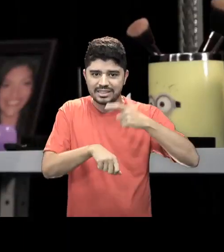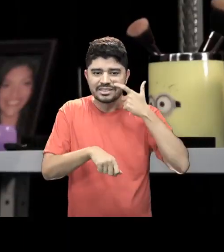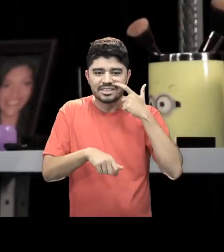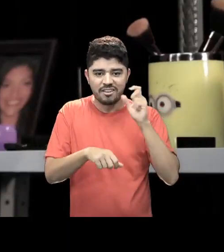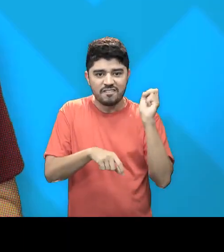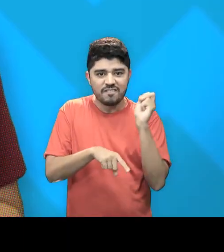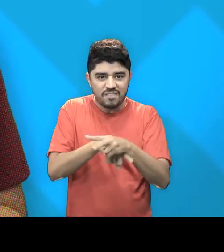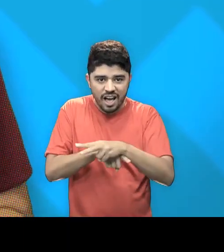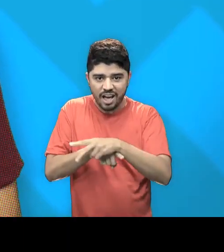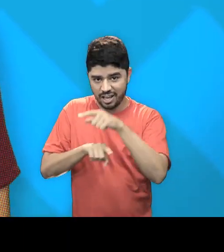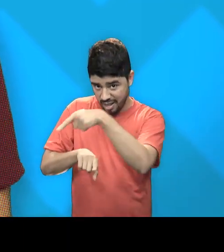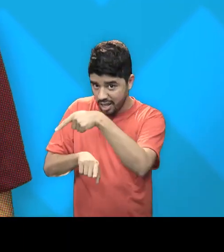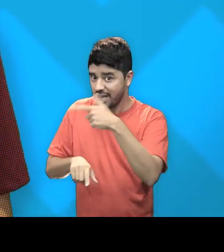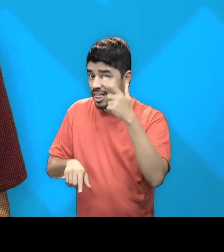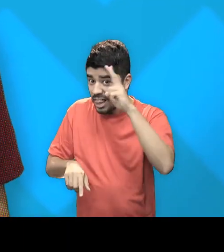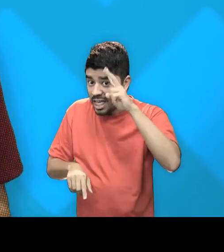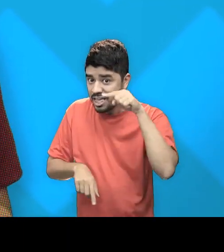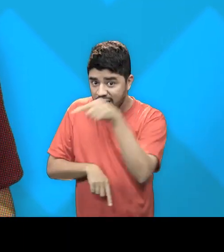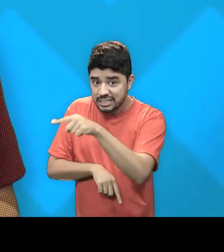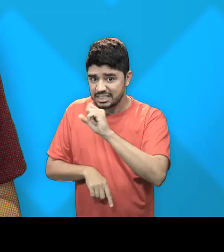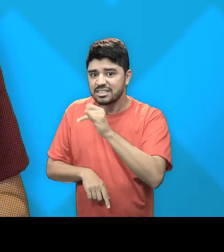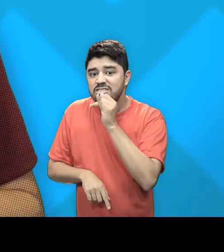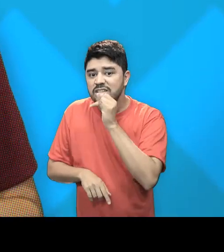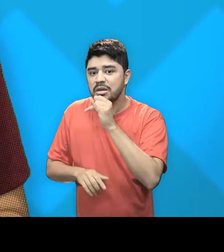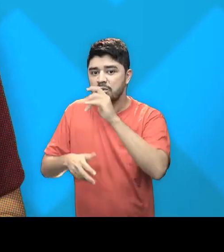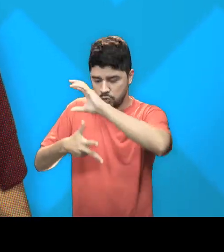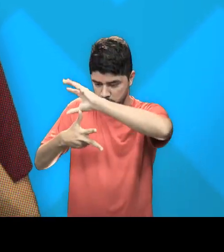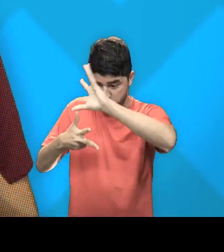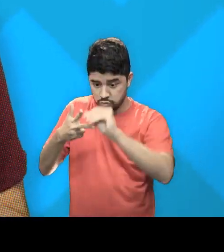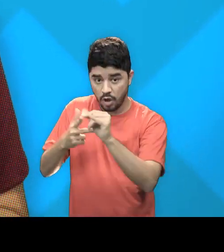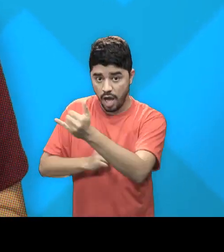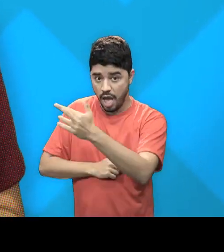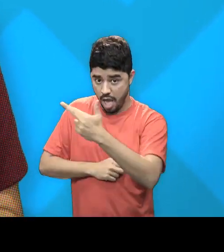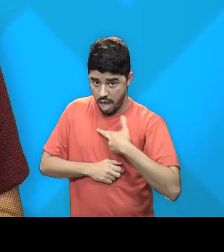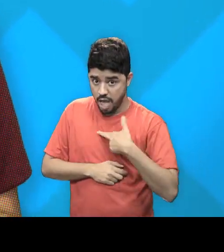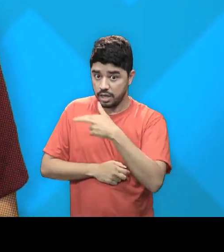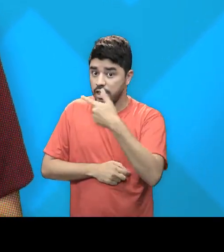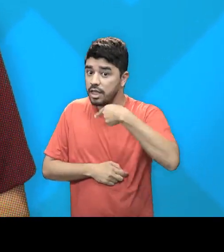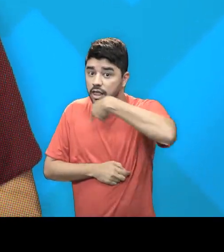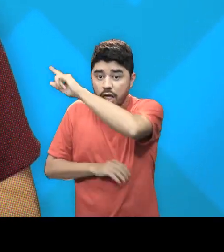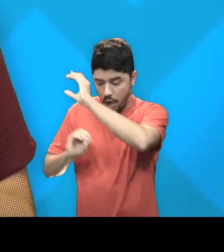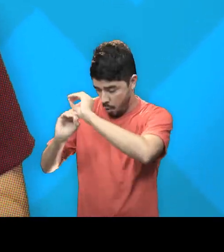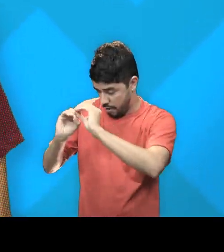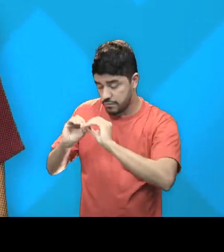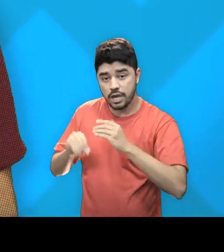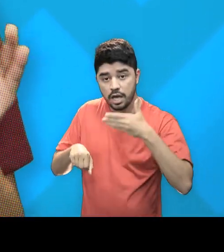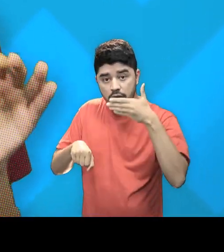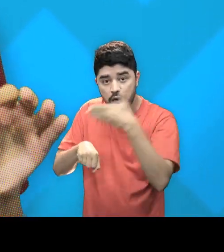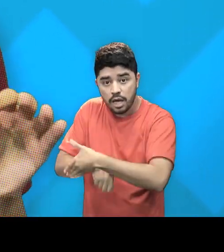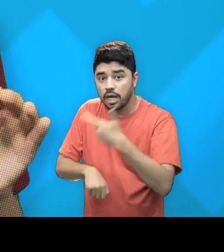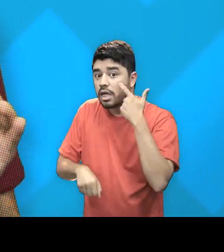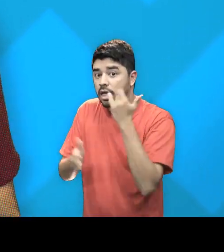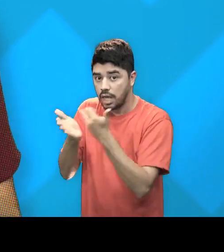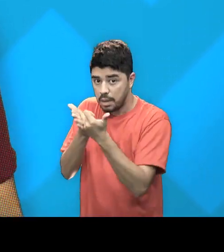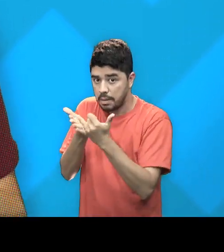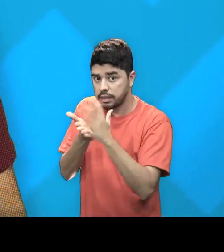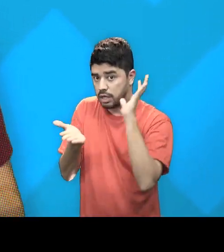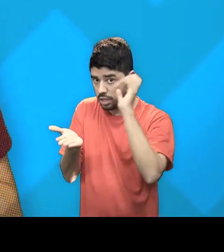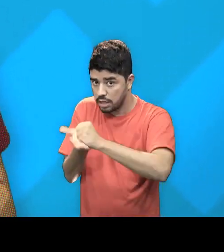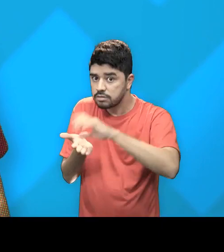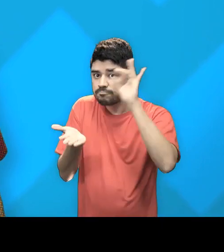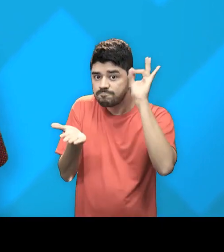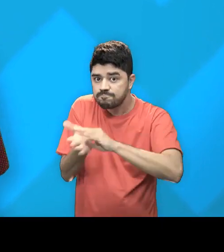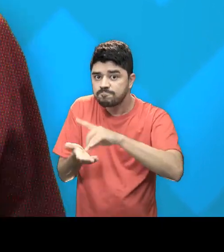atenção na hora de concorrer às vagas destinadas na lei, viu? Porque depois que sai o resultado final do SUSU, você tem que ir lá na UFG para